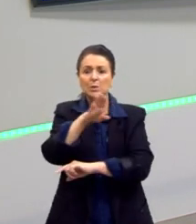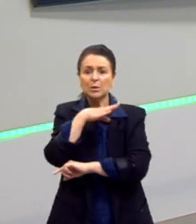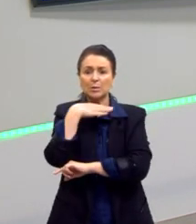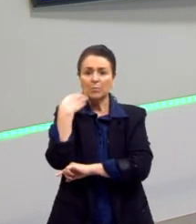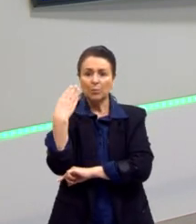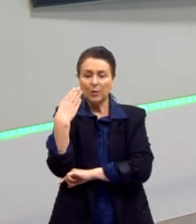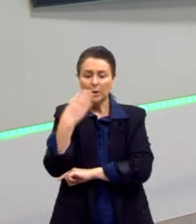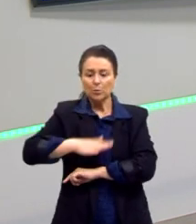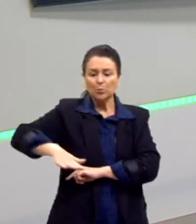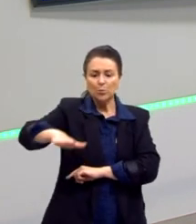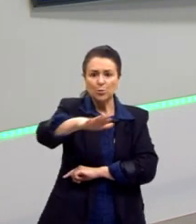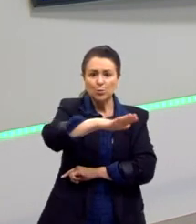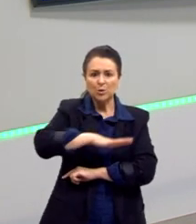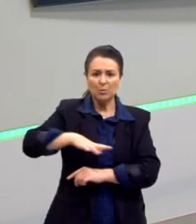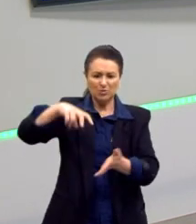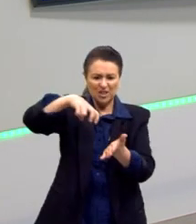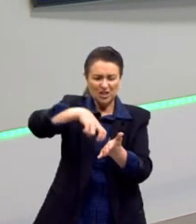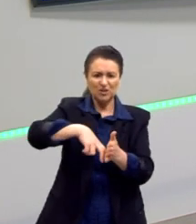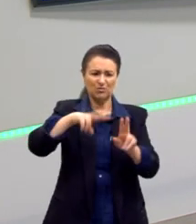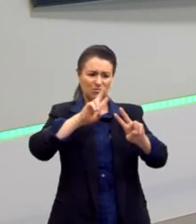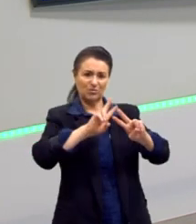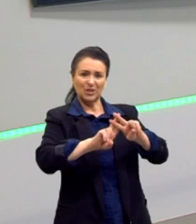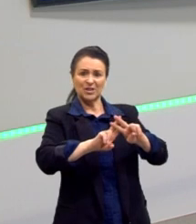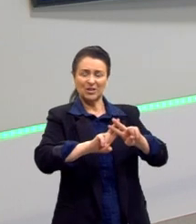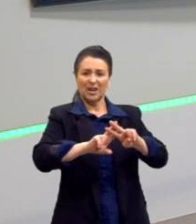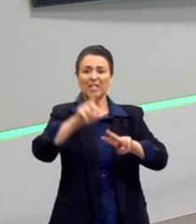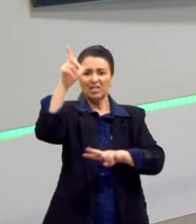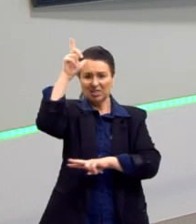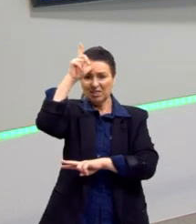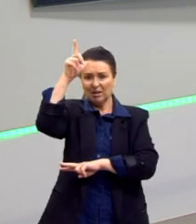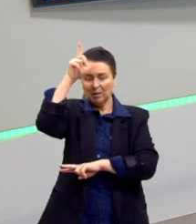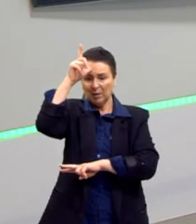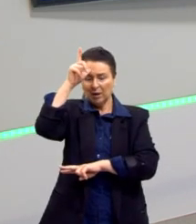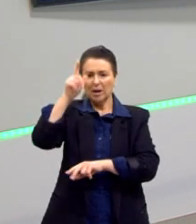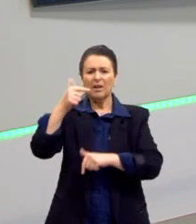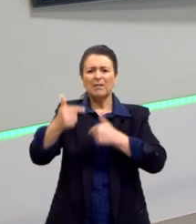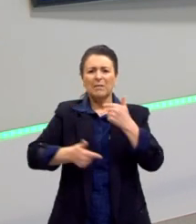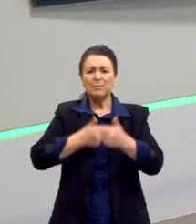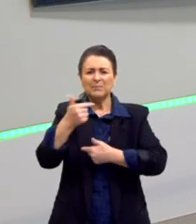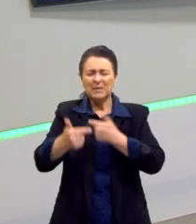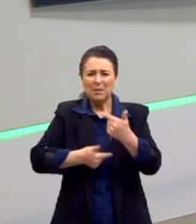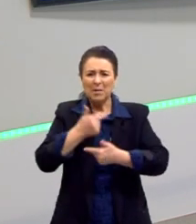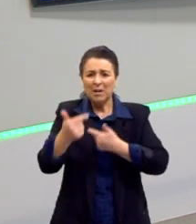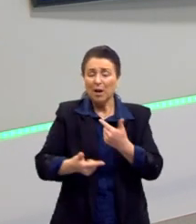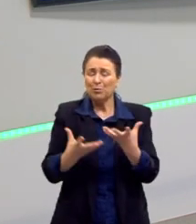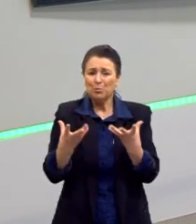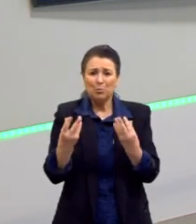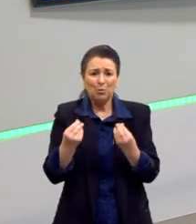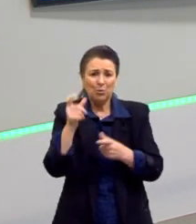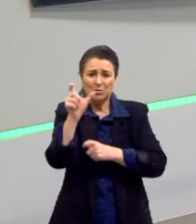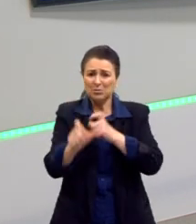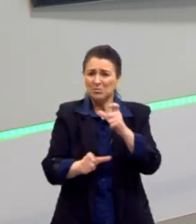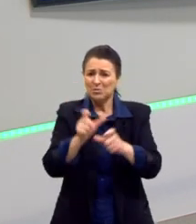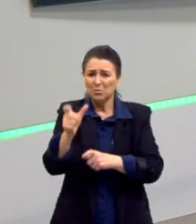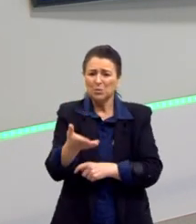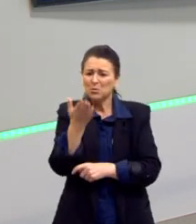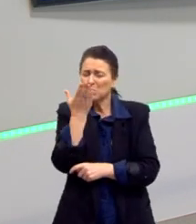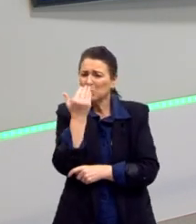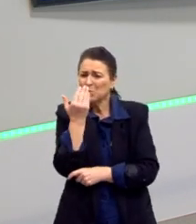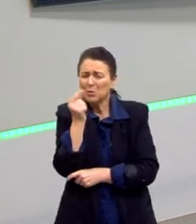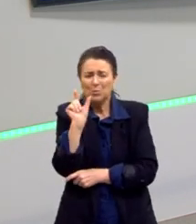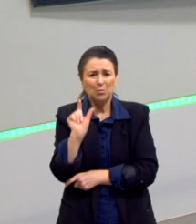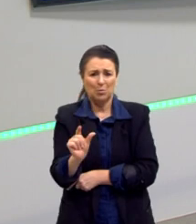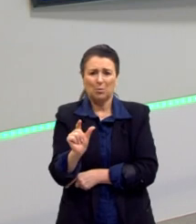concentração, as pessoas também eram obrigadas a fazer trabalhos forçados, comiam pouco, ficavam em situações terríveis. Então,